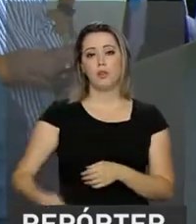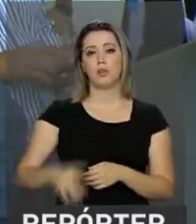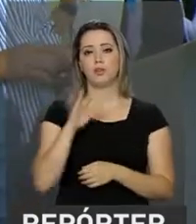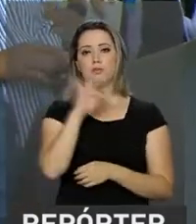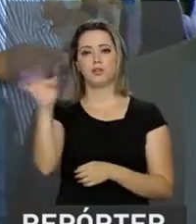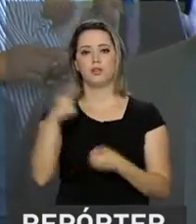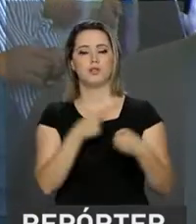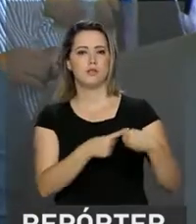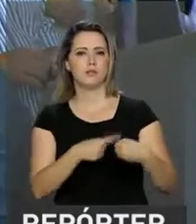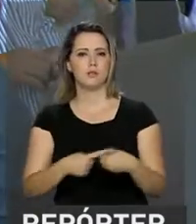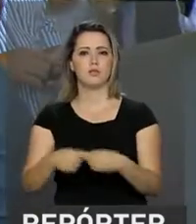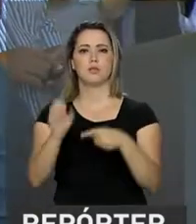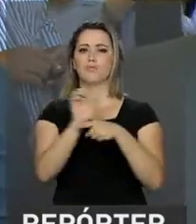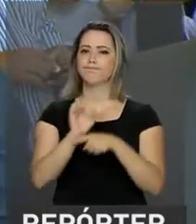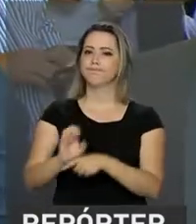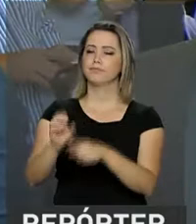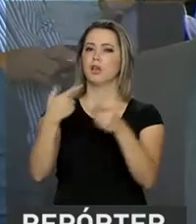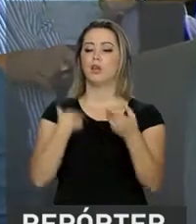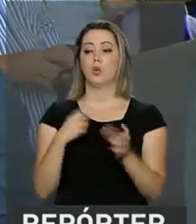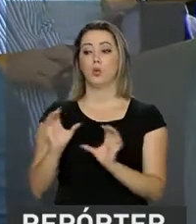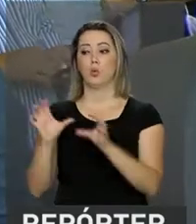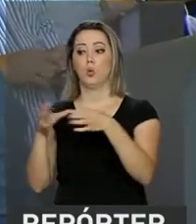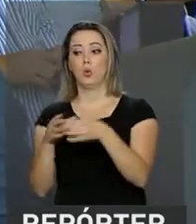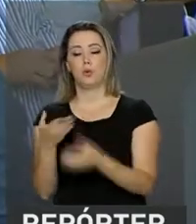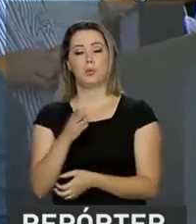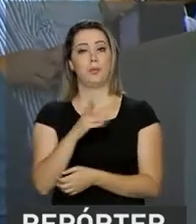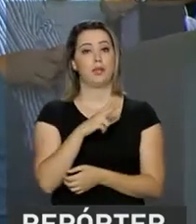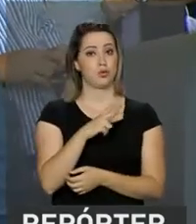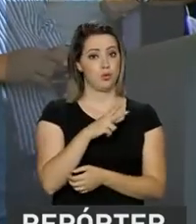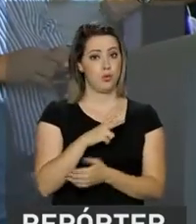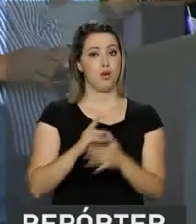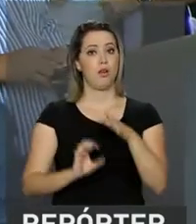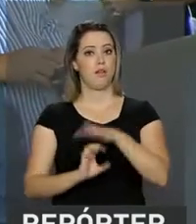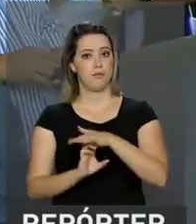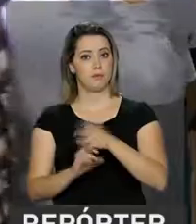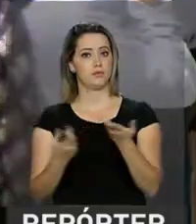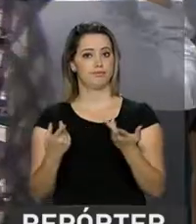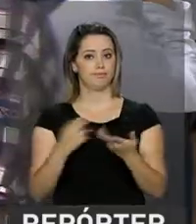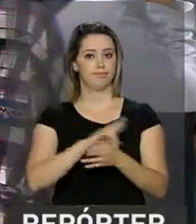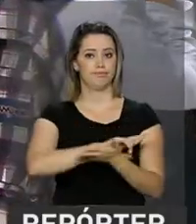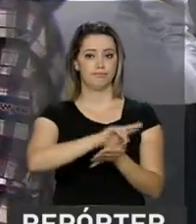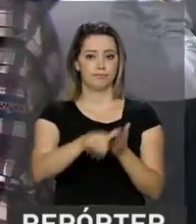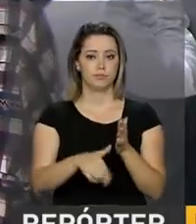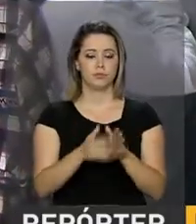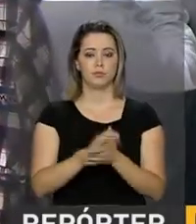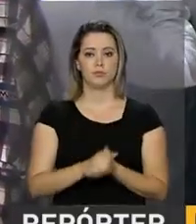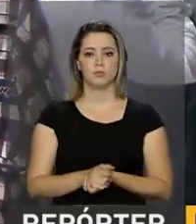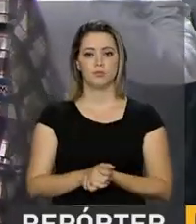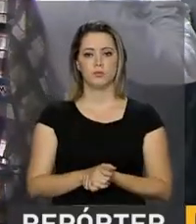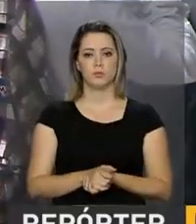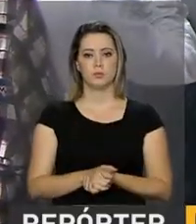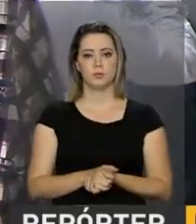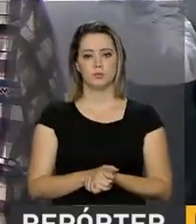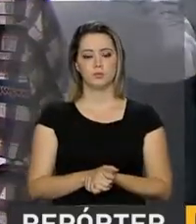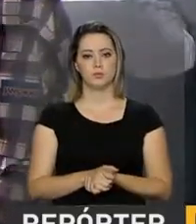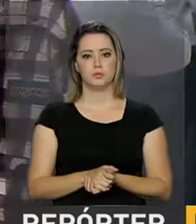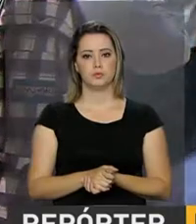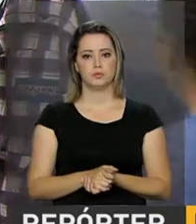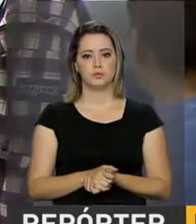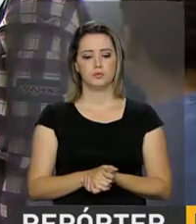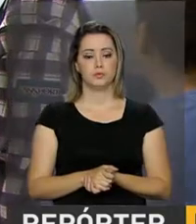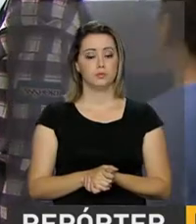municipal, da iniciativa privada e do terceiro setor. A vida das pessoas se desenvolve nas cidades